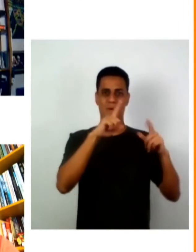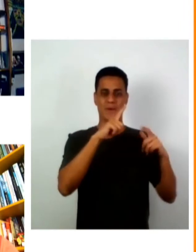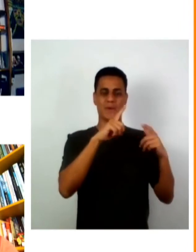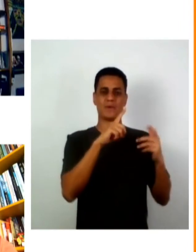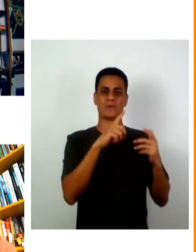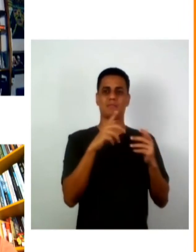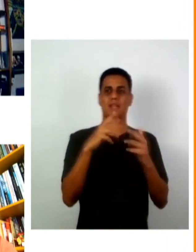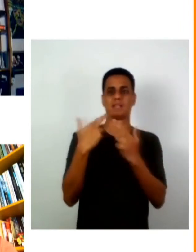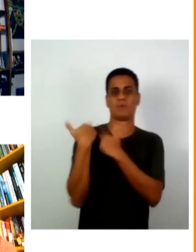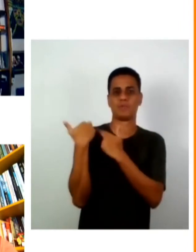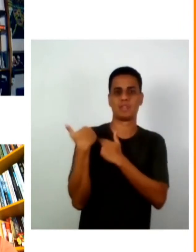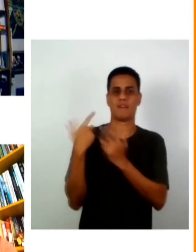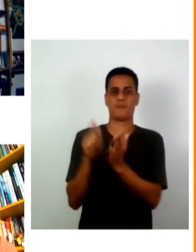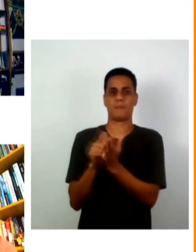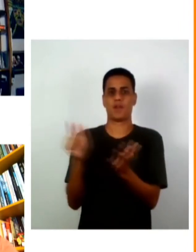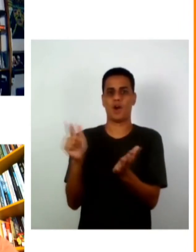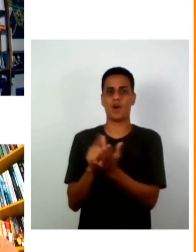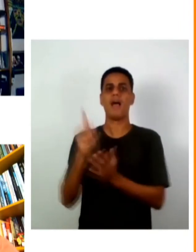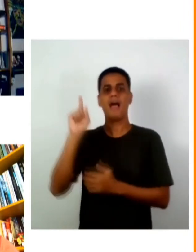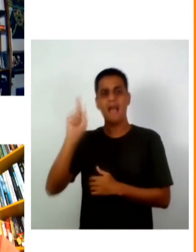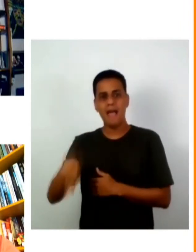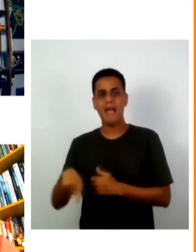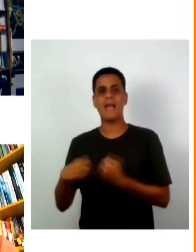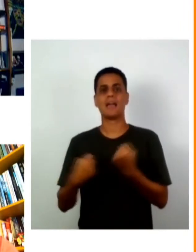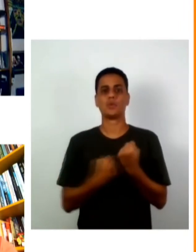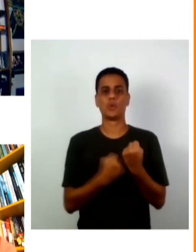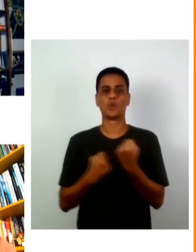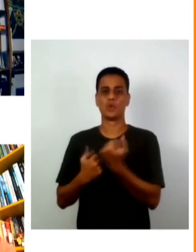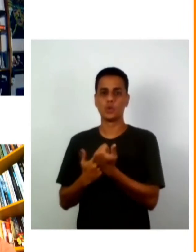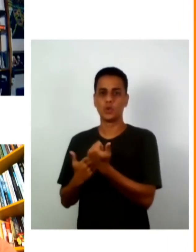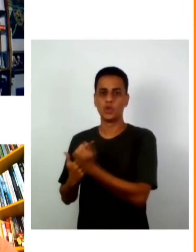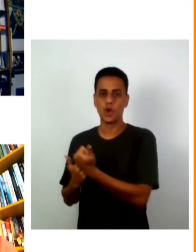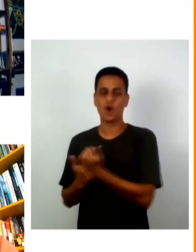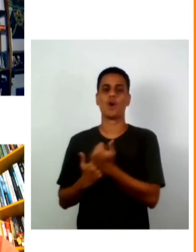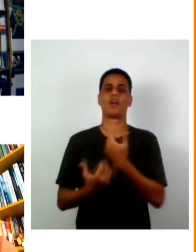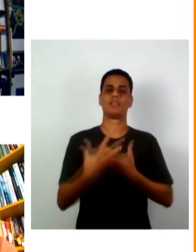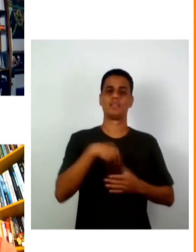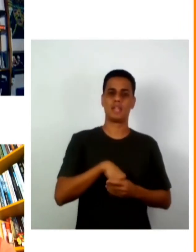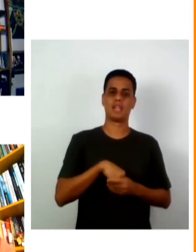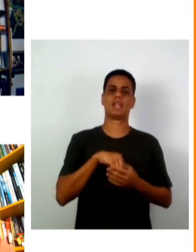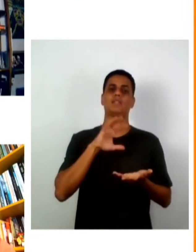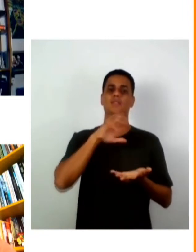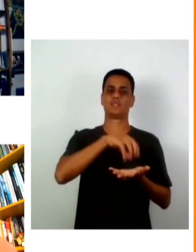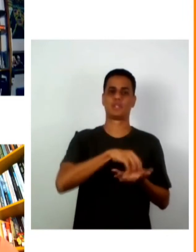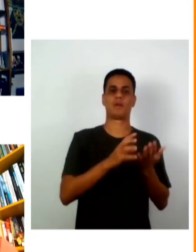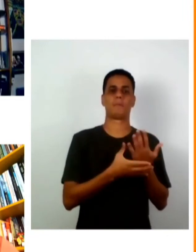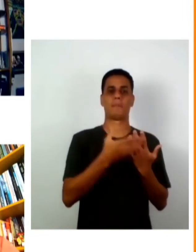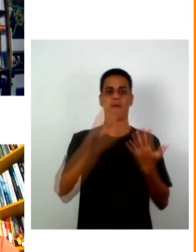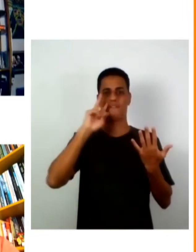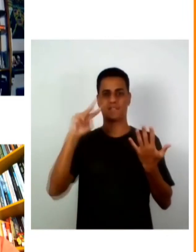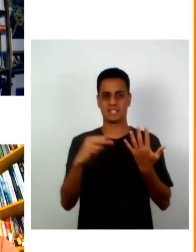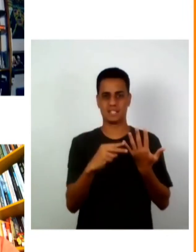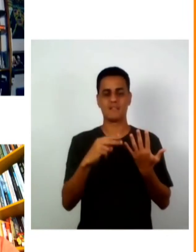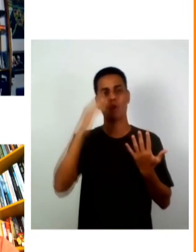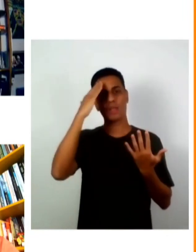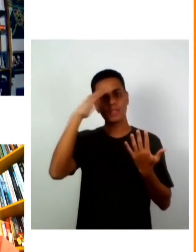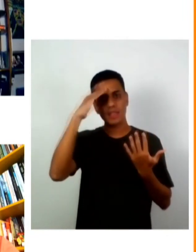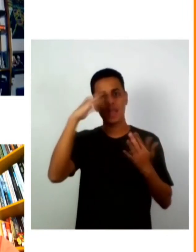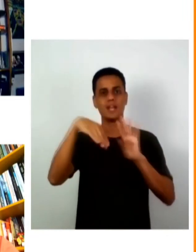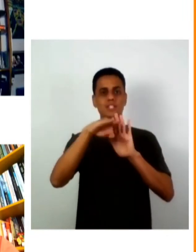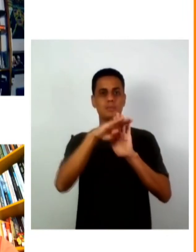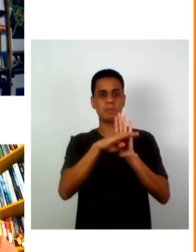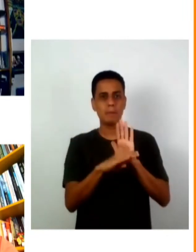jornais na Colômbia são tutores da rede manos visíveis e estiveram conosco no